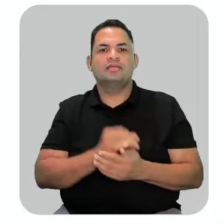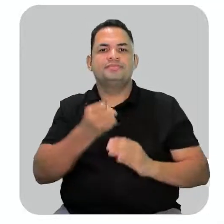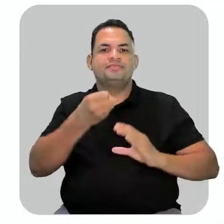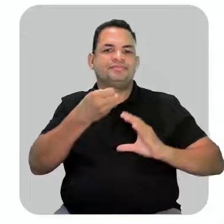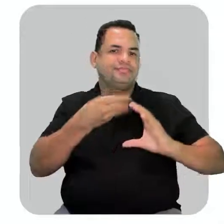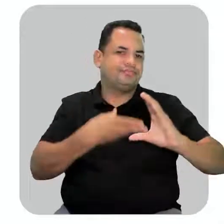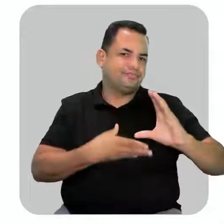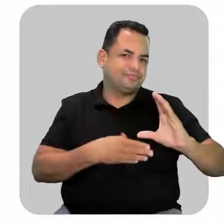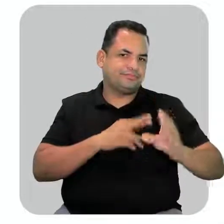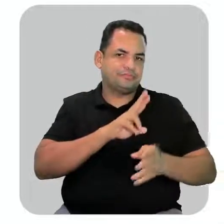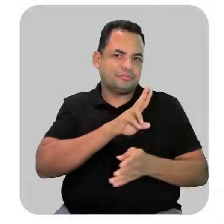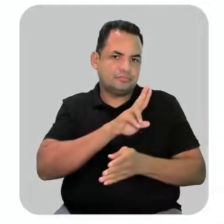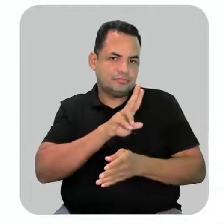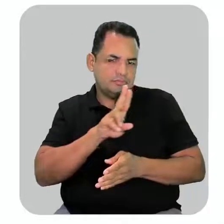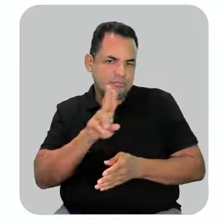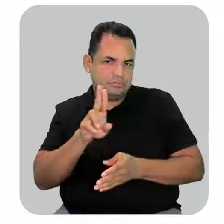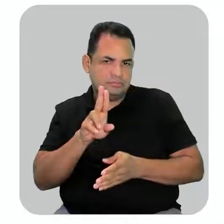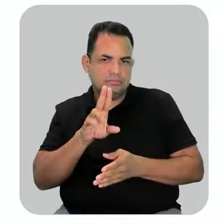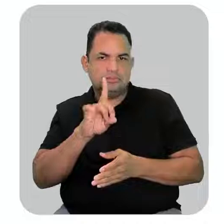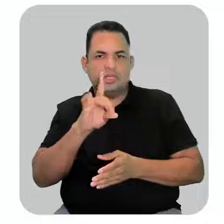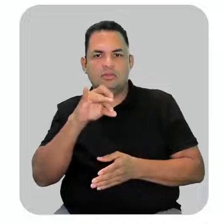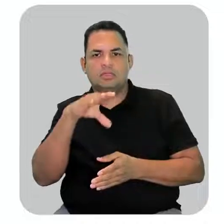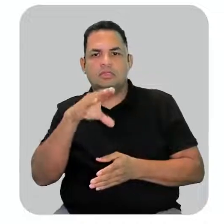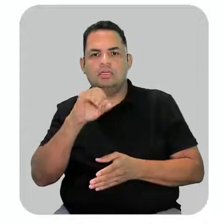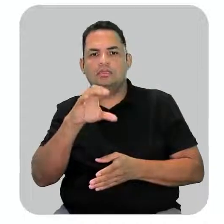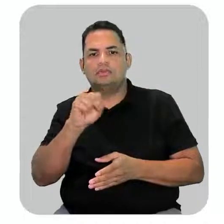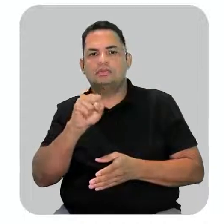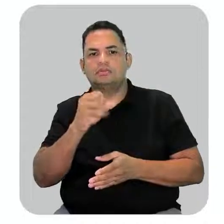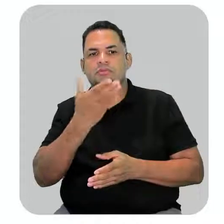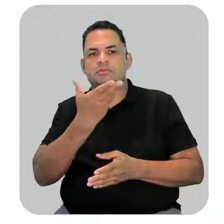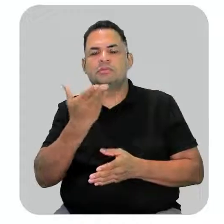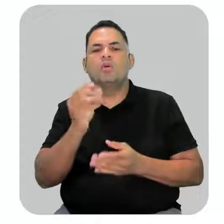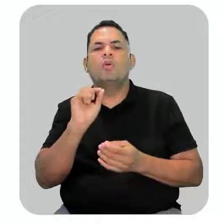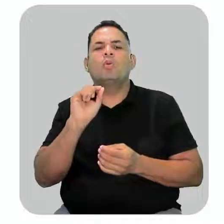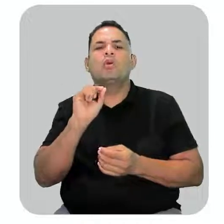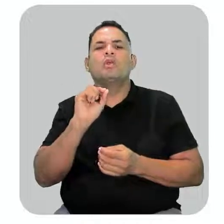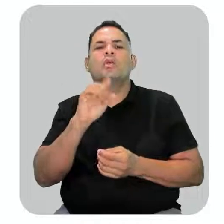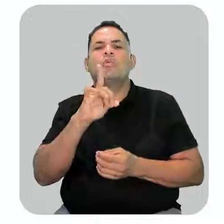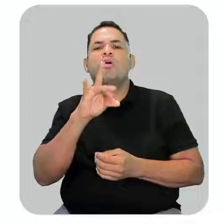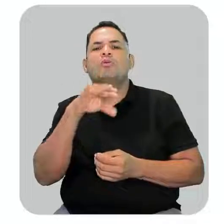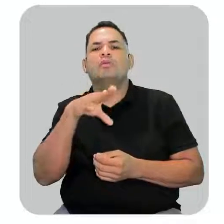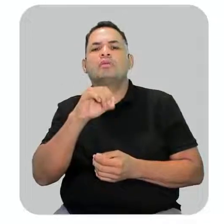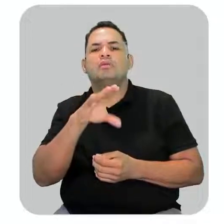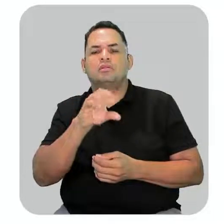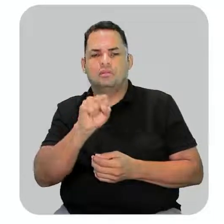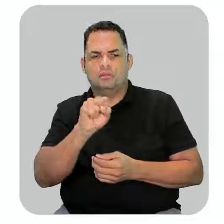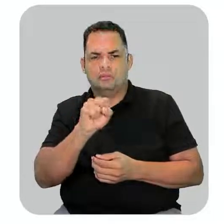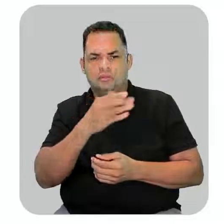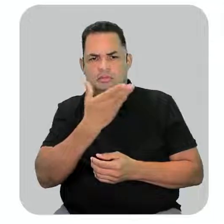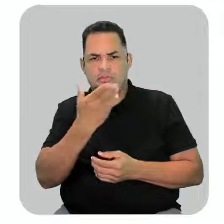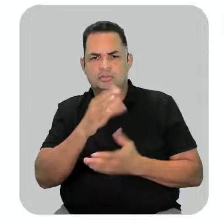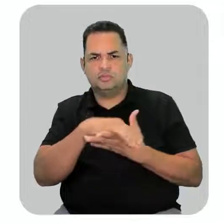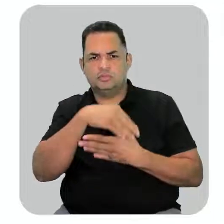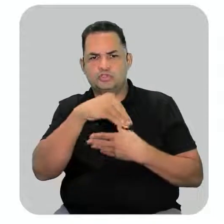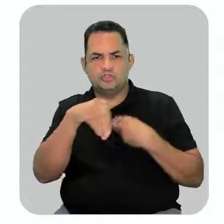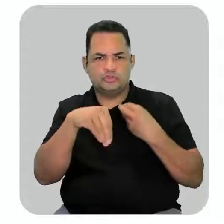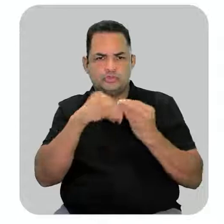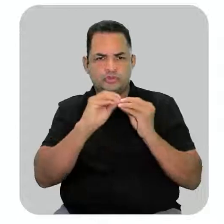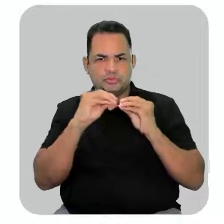Características e nomenclatura dos aldeídos. O que é o aldeído, né? Vão ser